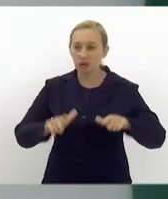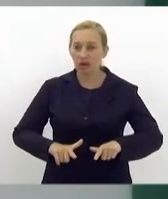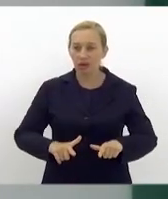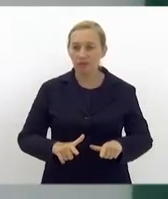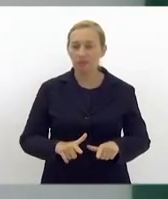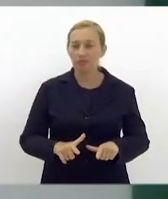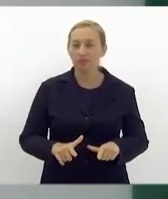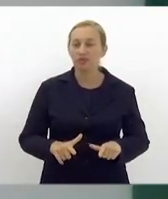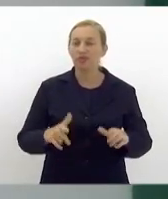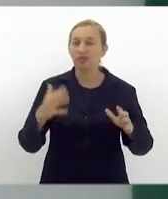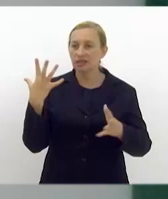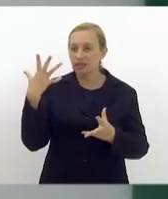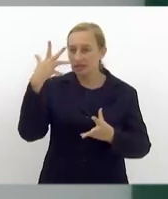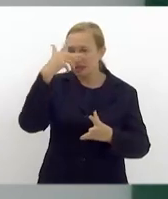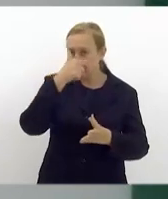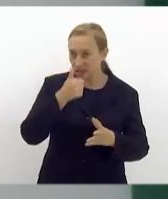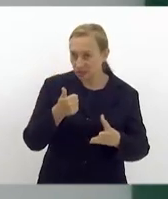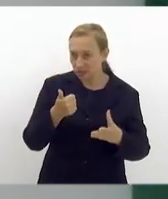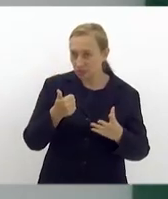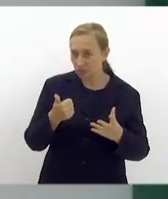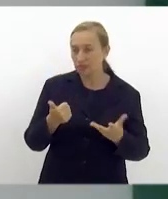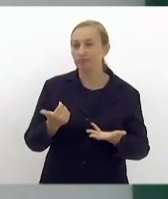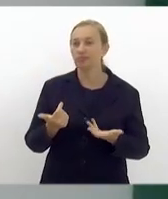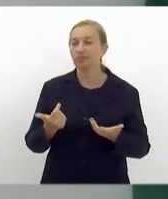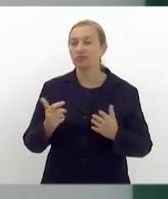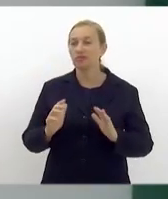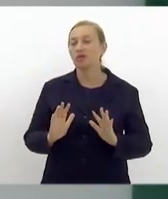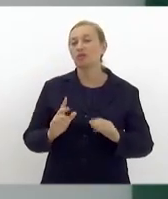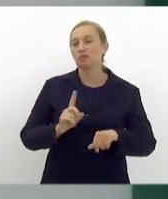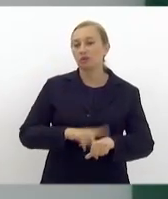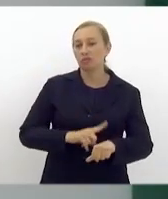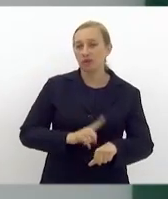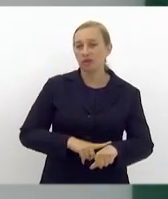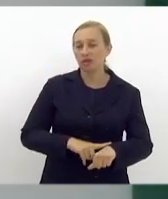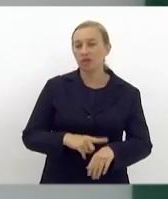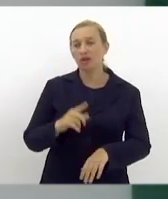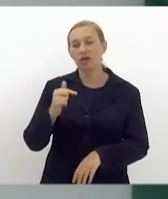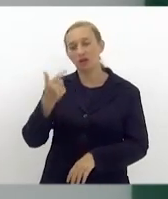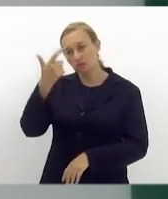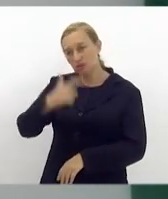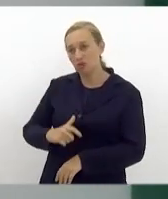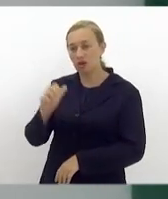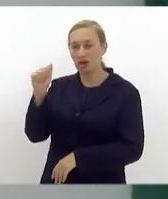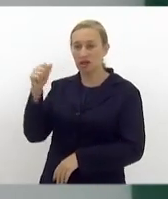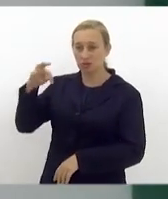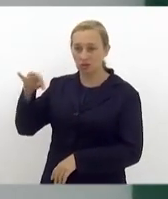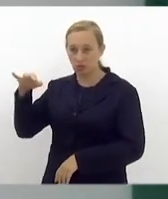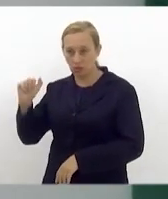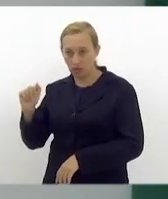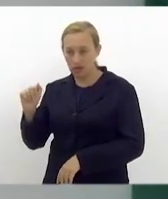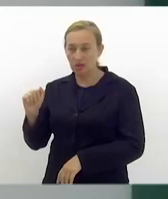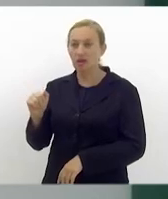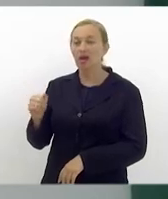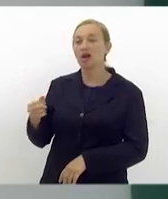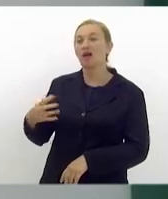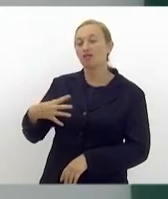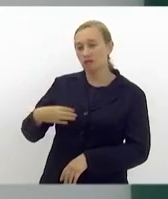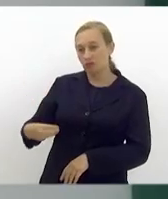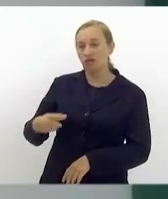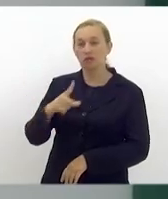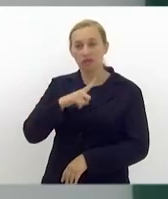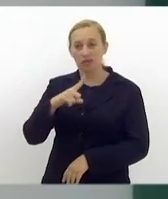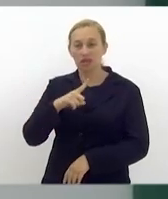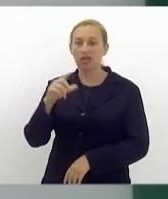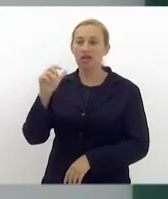nesse lindo evento. Eu sou a Antônia, mãe da Bia, de uma menina de sete anos, autista. Também tenho outros